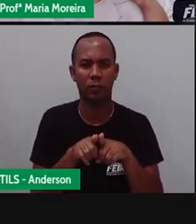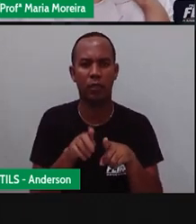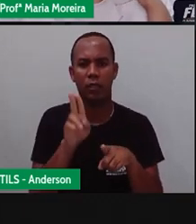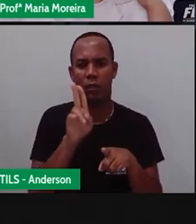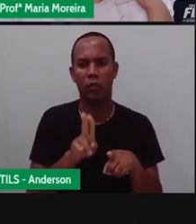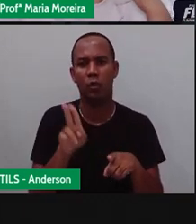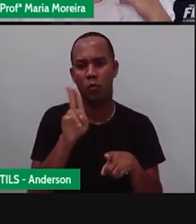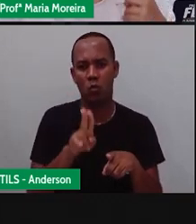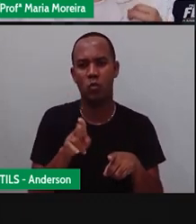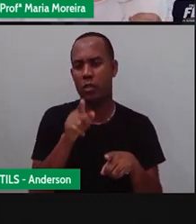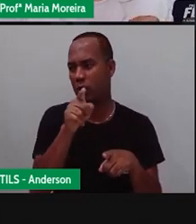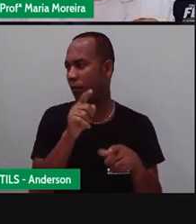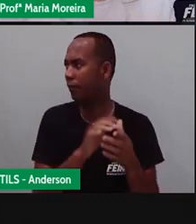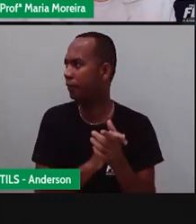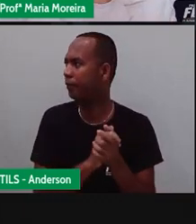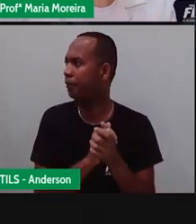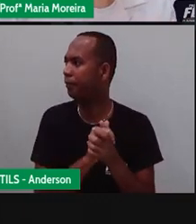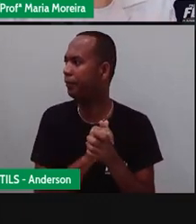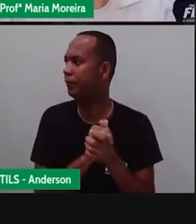sabia, Anderson?